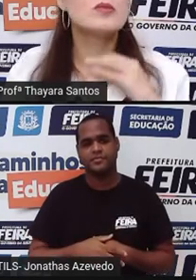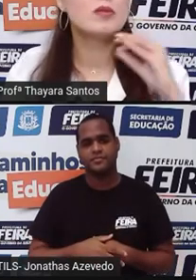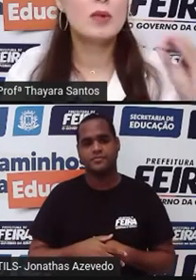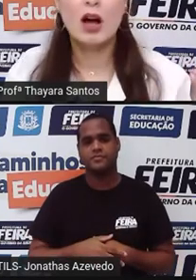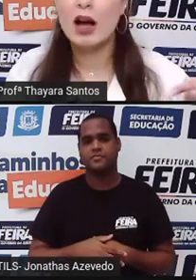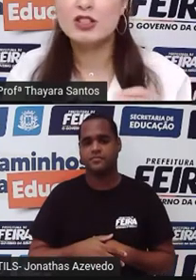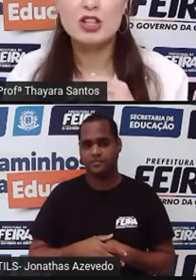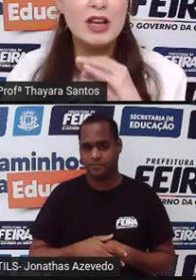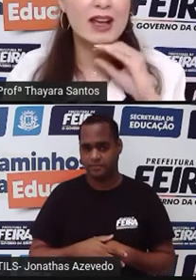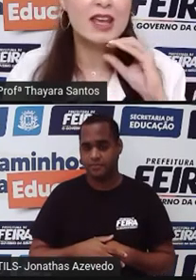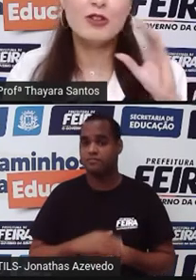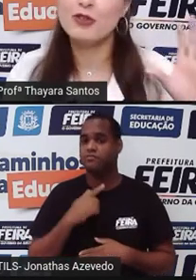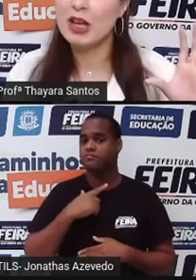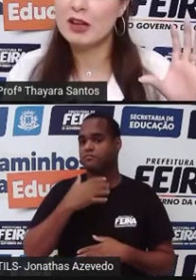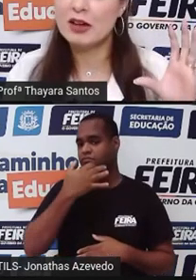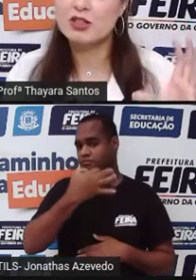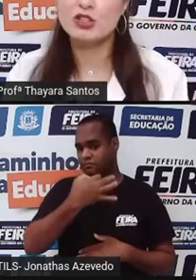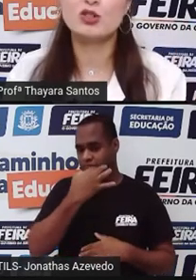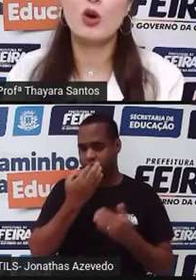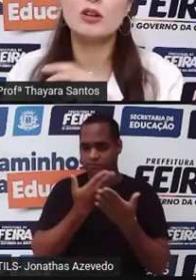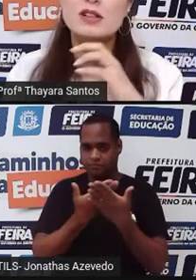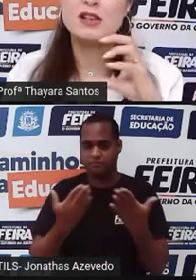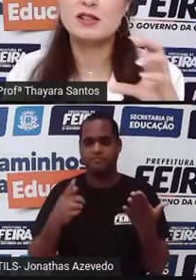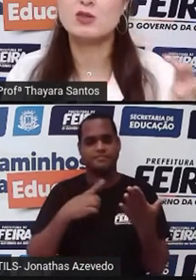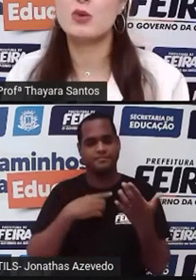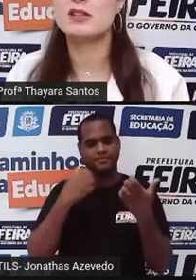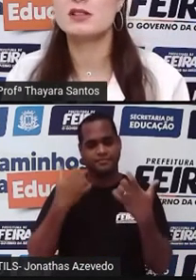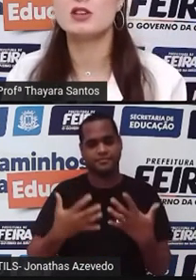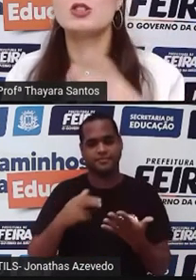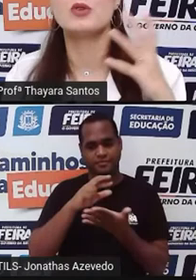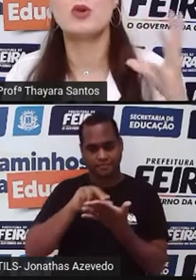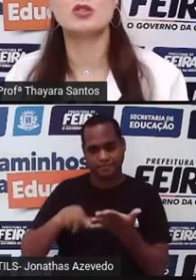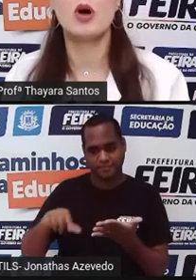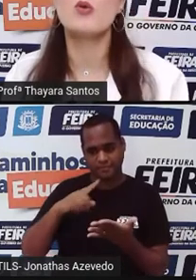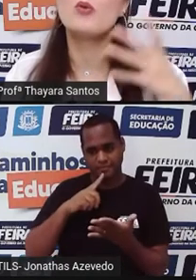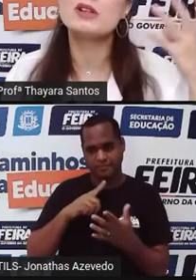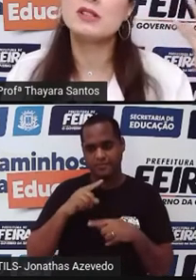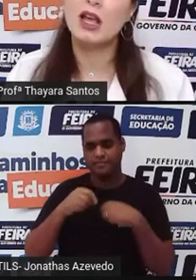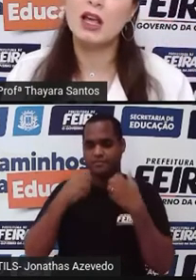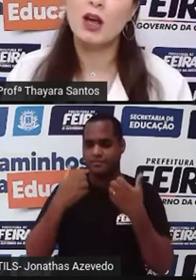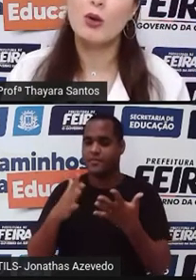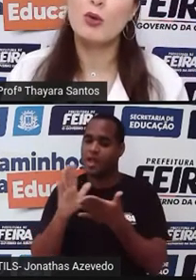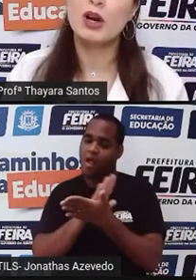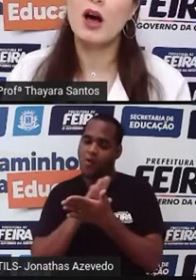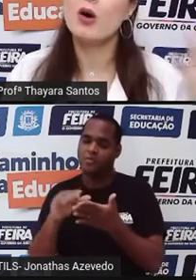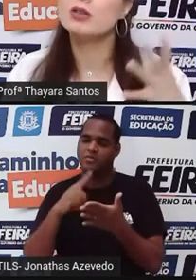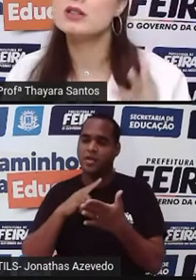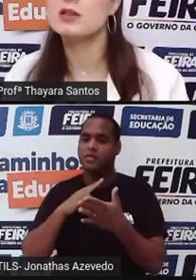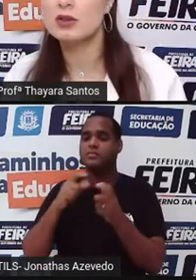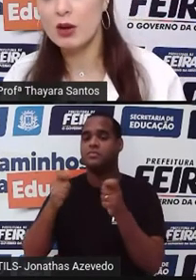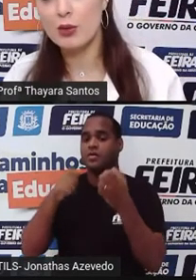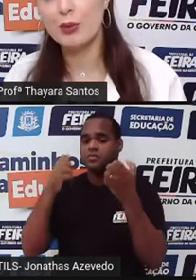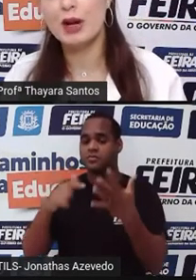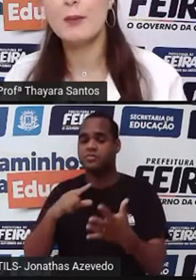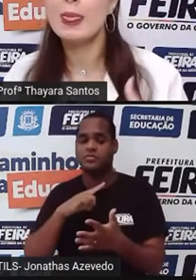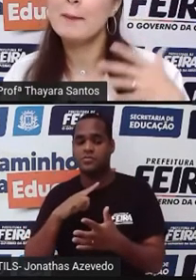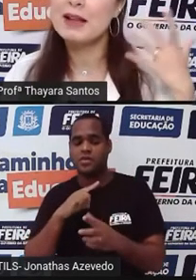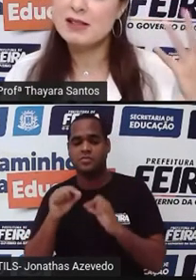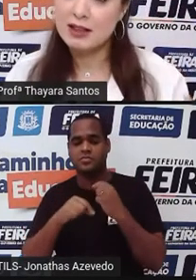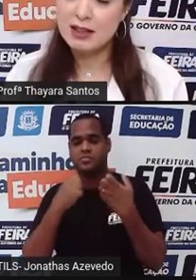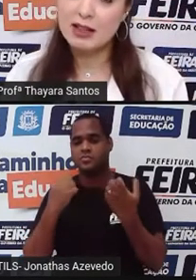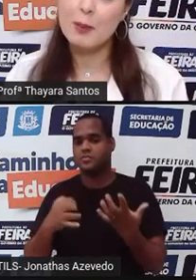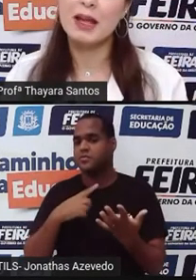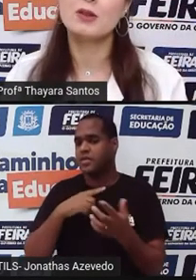E a dica que fica, né, gente? Todas essas doenças que a gente viu hoje, algumas tem cura, outras não tem cura,